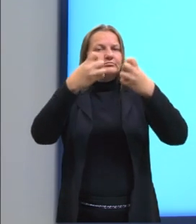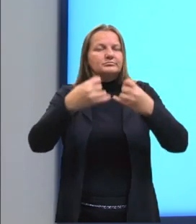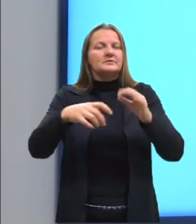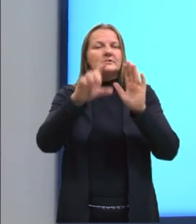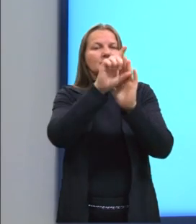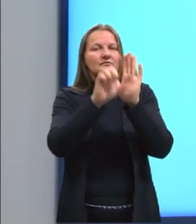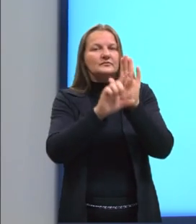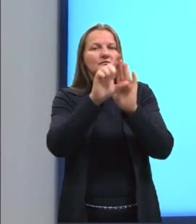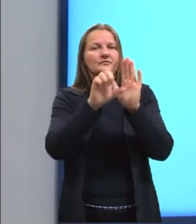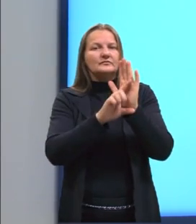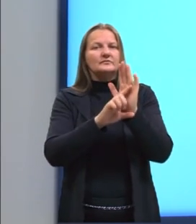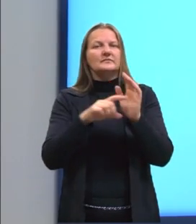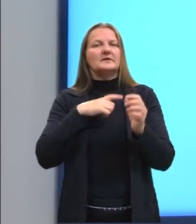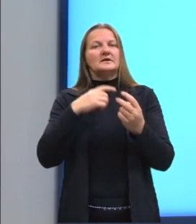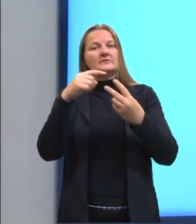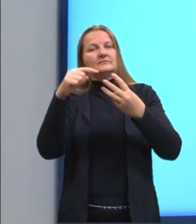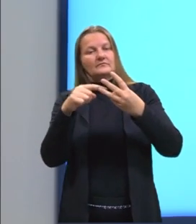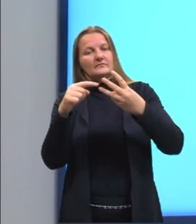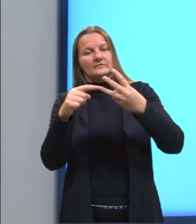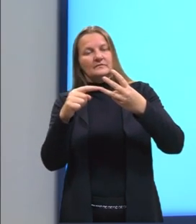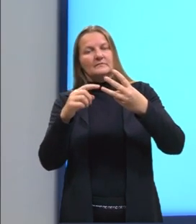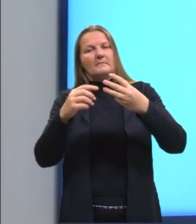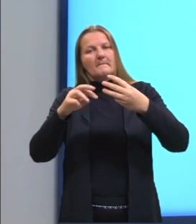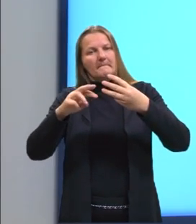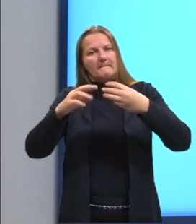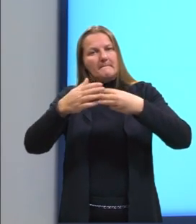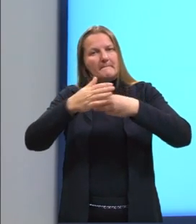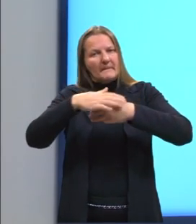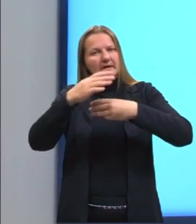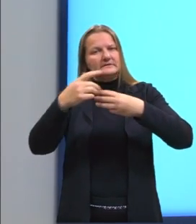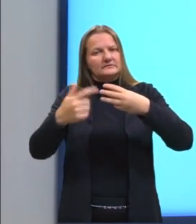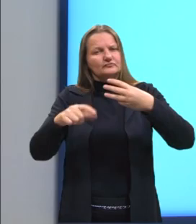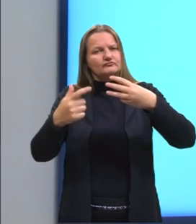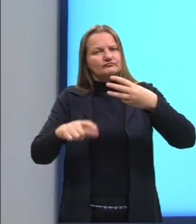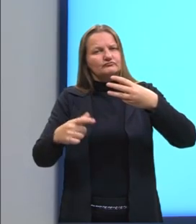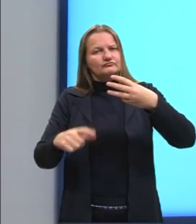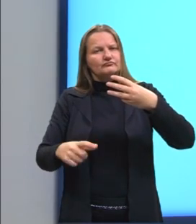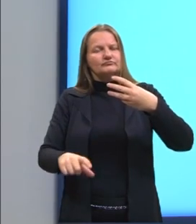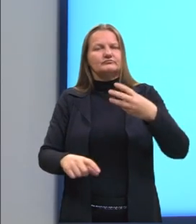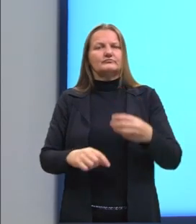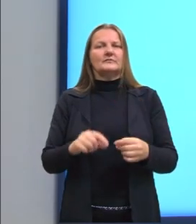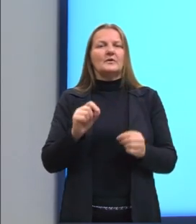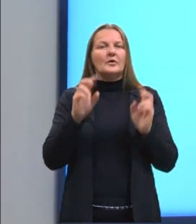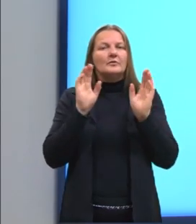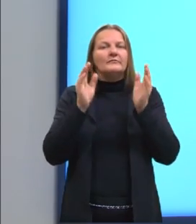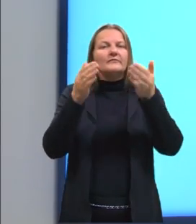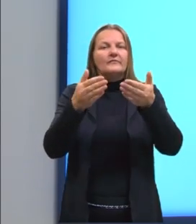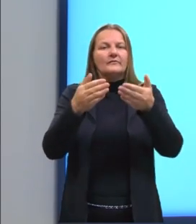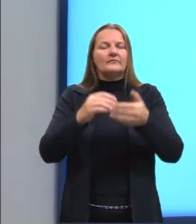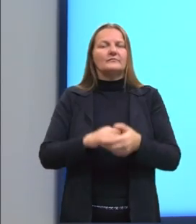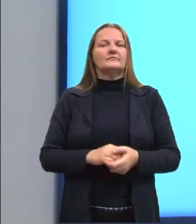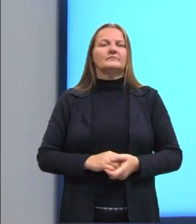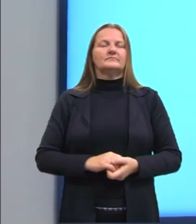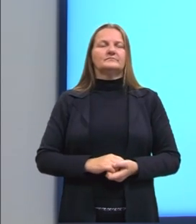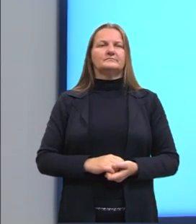lei, porque tem essa outra aqui também e outras, tá? Depende do que a gente está considerando, mas continua sendo a mesma lei.